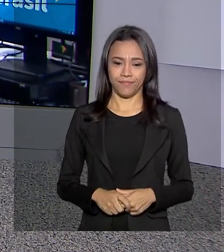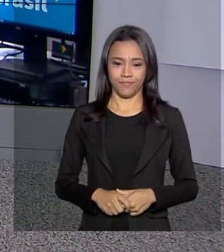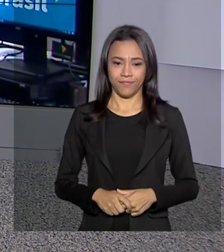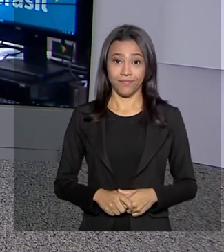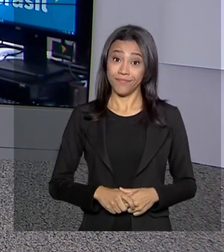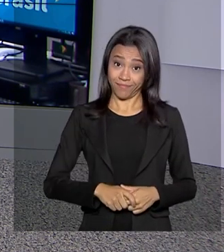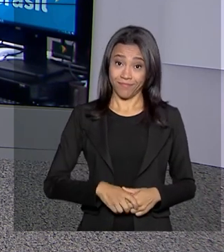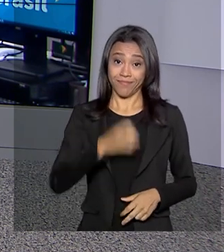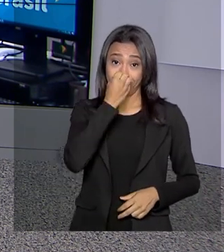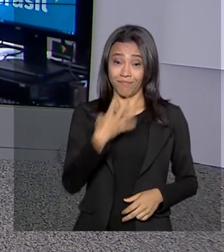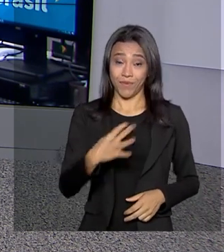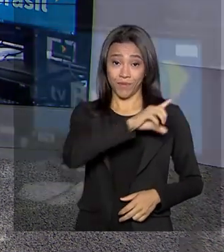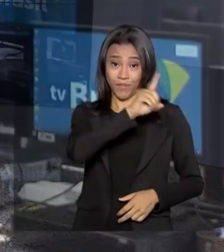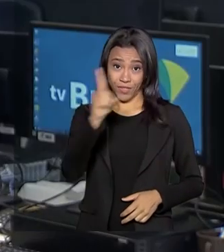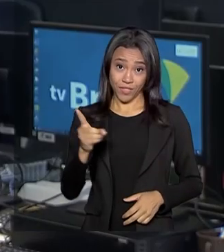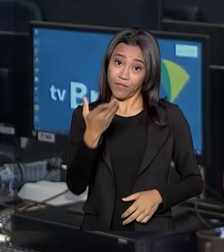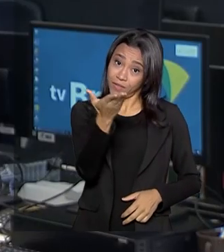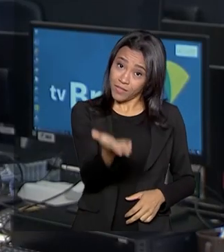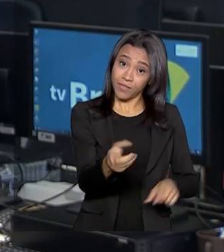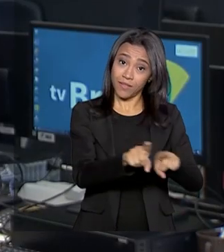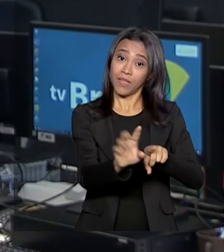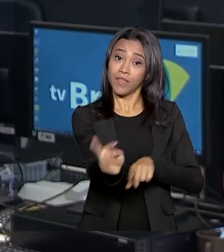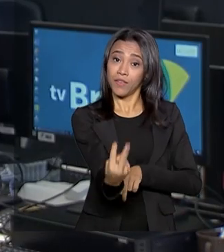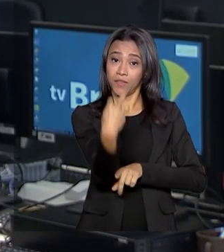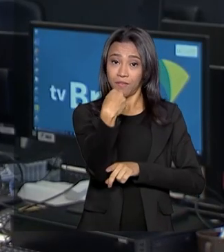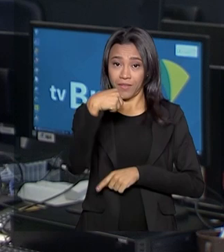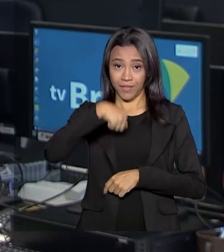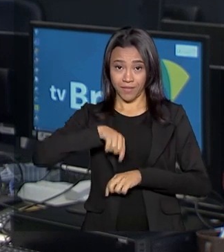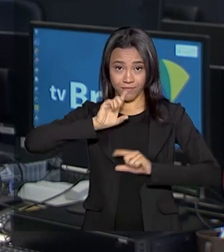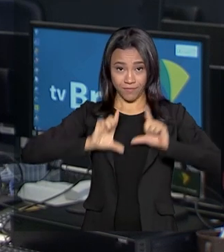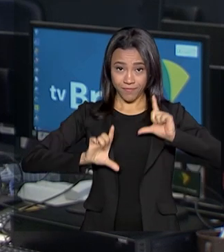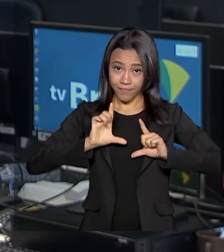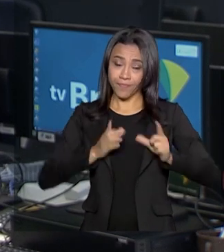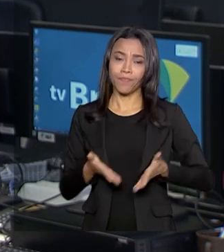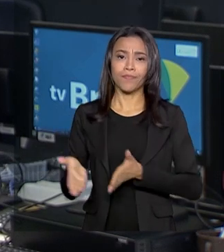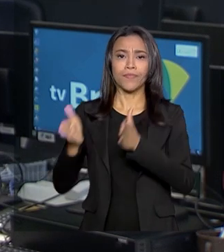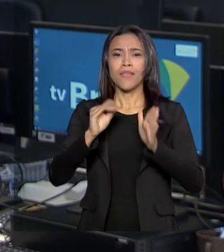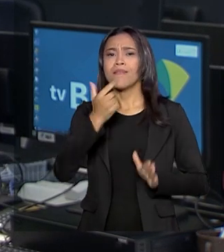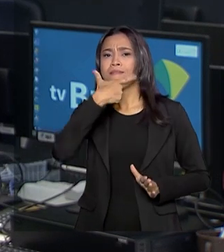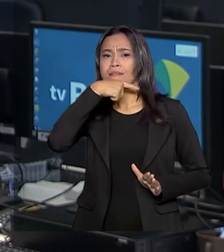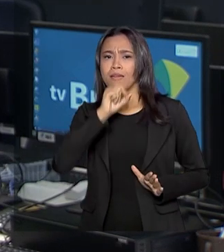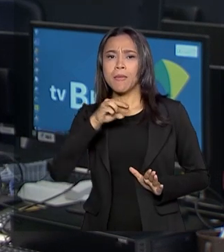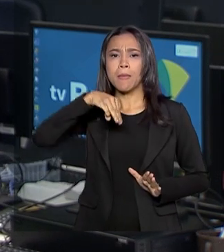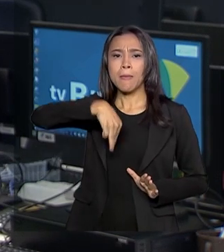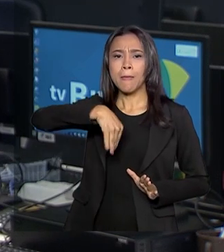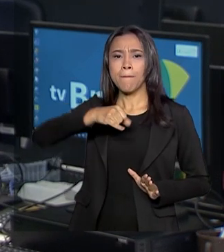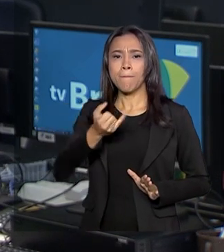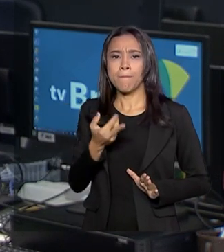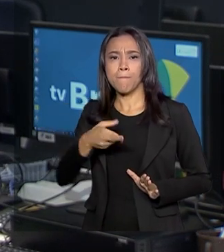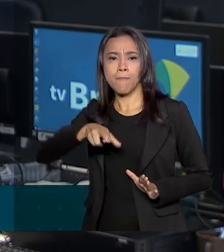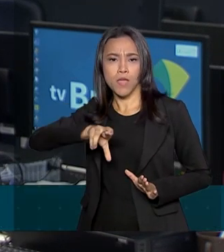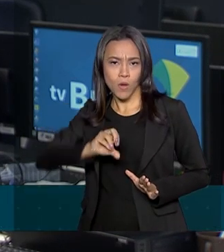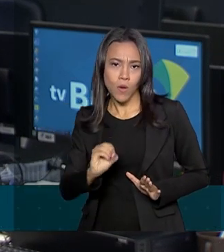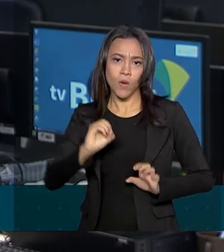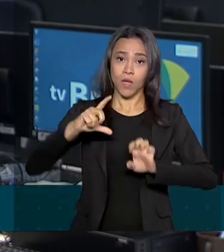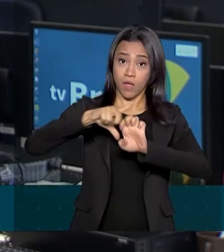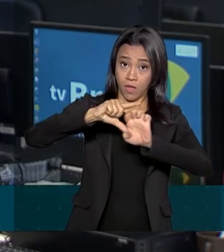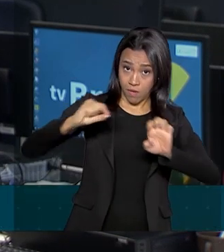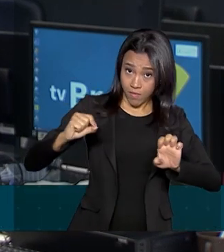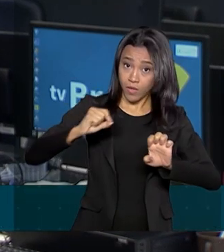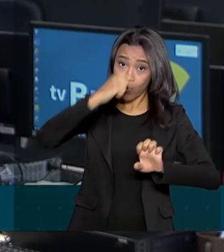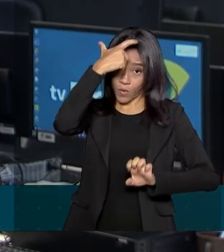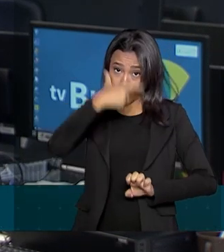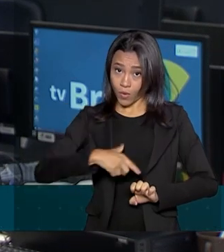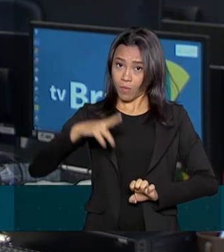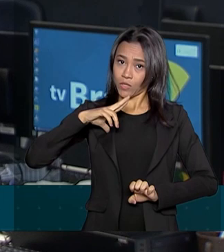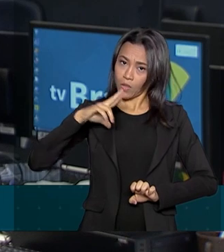Bom dia, Renata. Bom dia a você que acompanha o Brasil em Dia. Olha, quem se tornar microempreendedor individual passa a ter a garantia